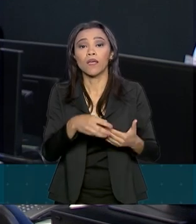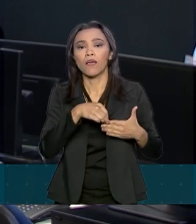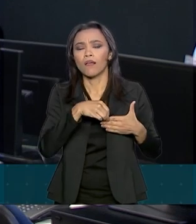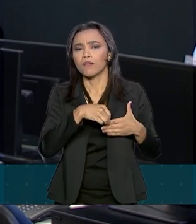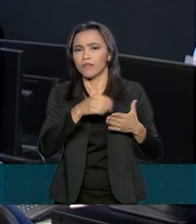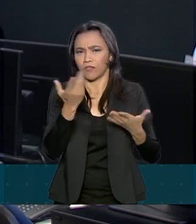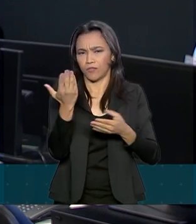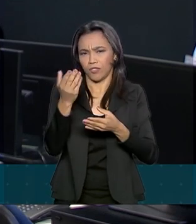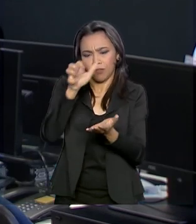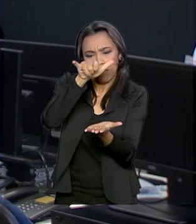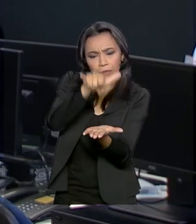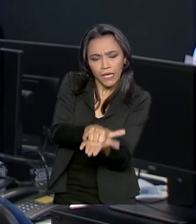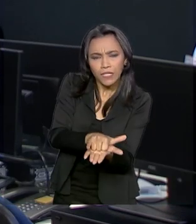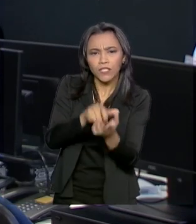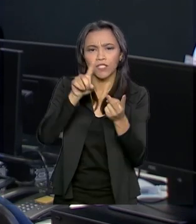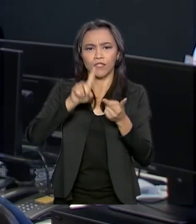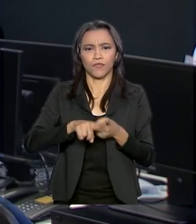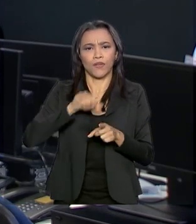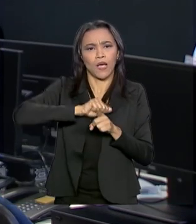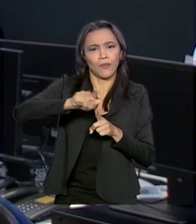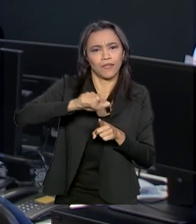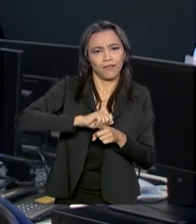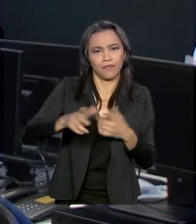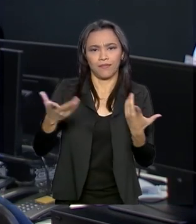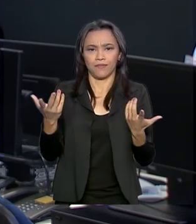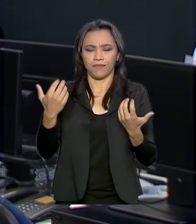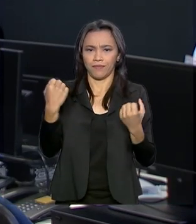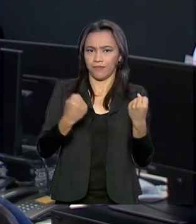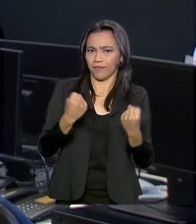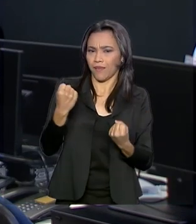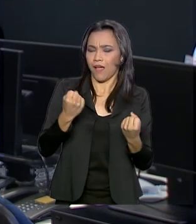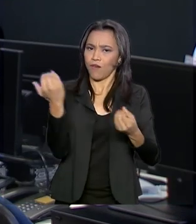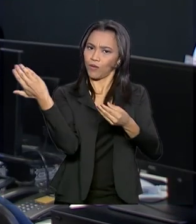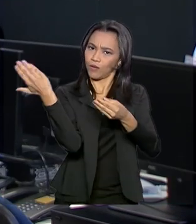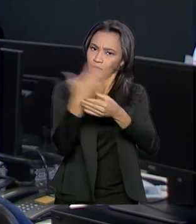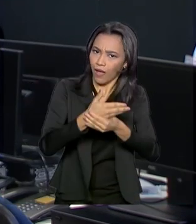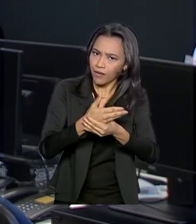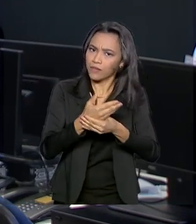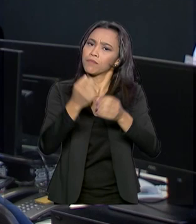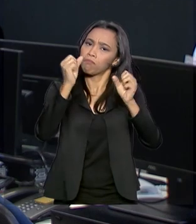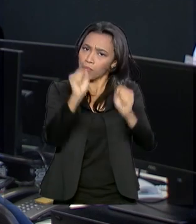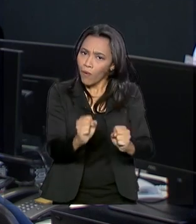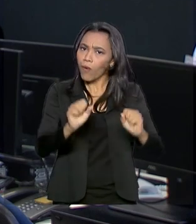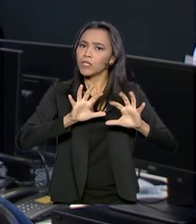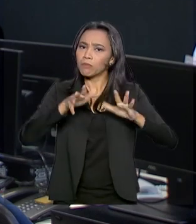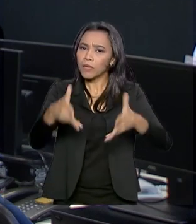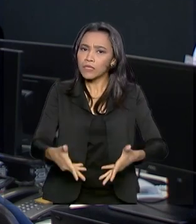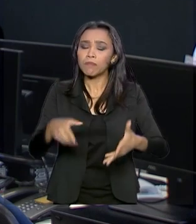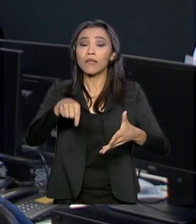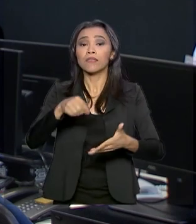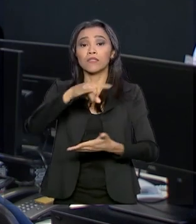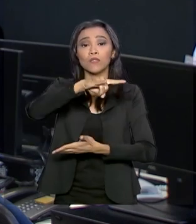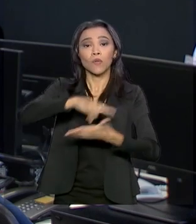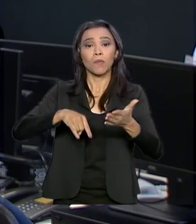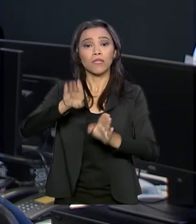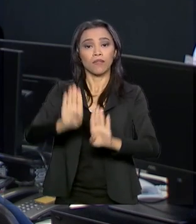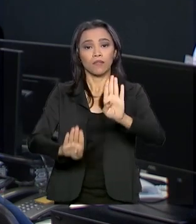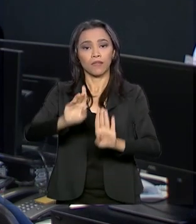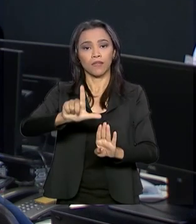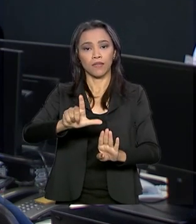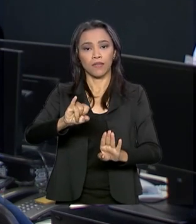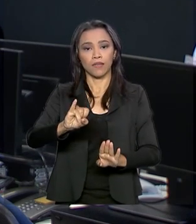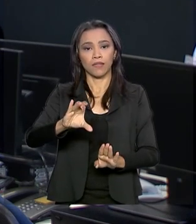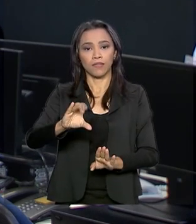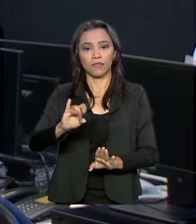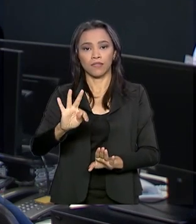aplicativos, locadoras de veículos e cooperativas de táxis poderão participar dessa licitação para a contratação de táxi